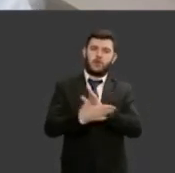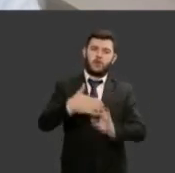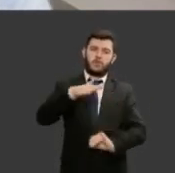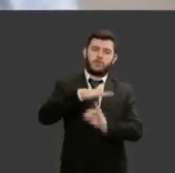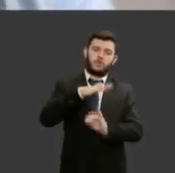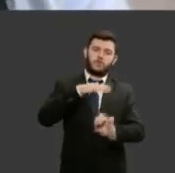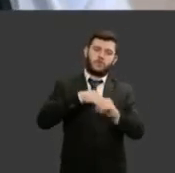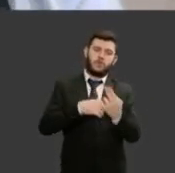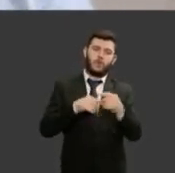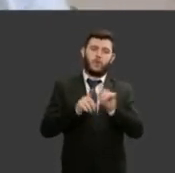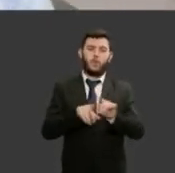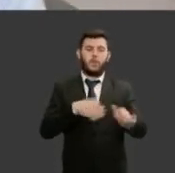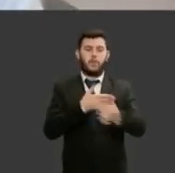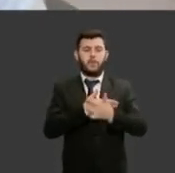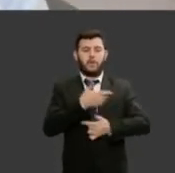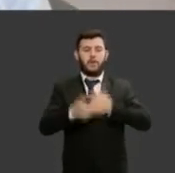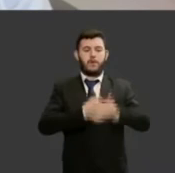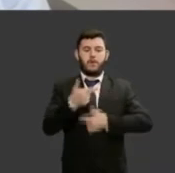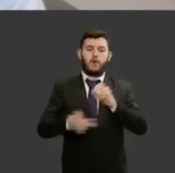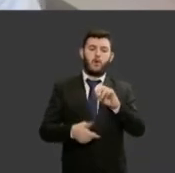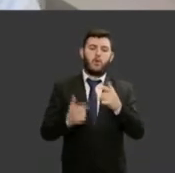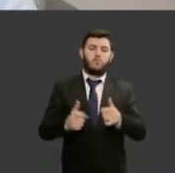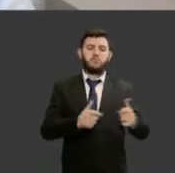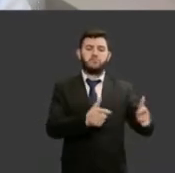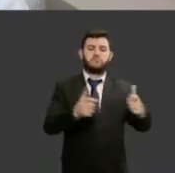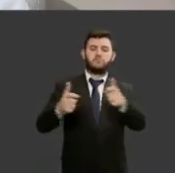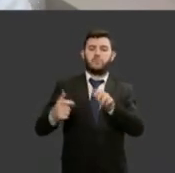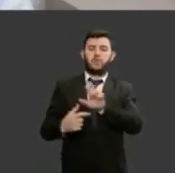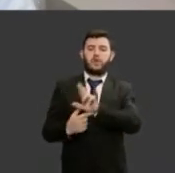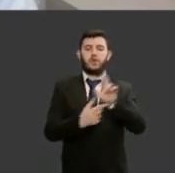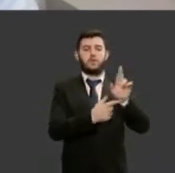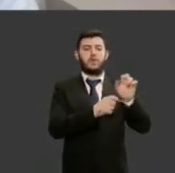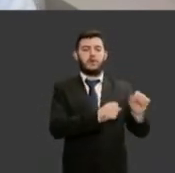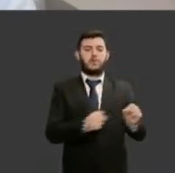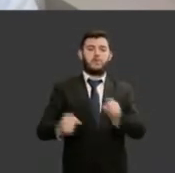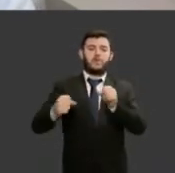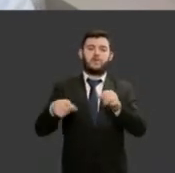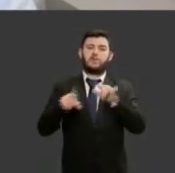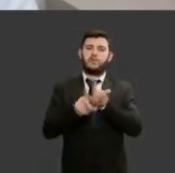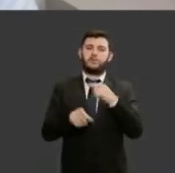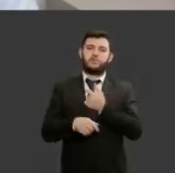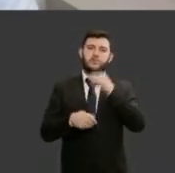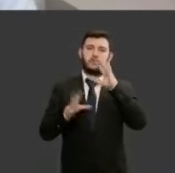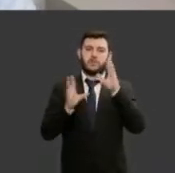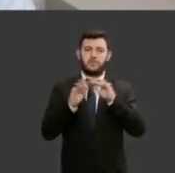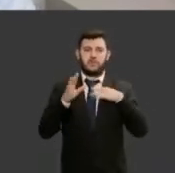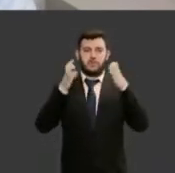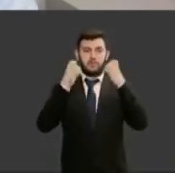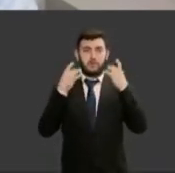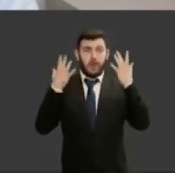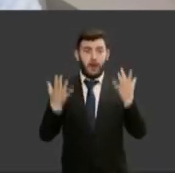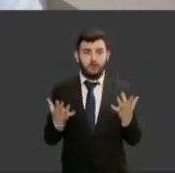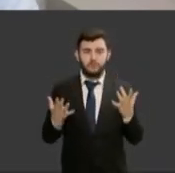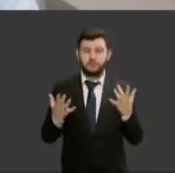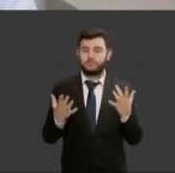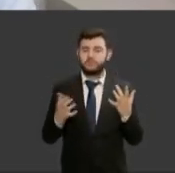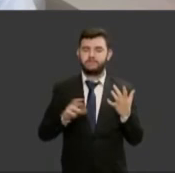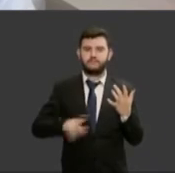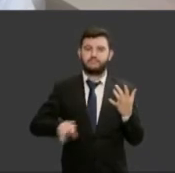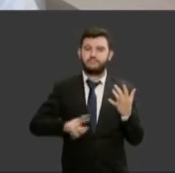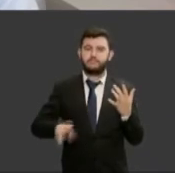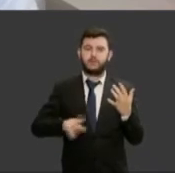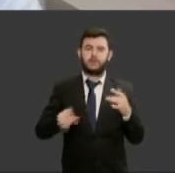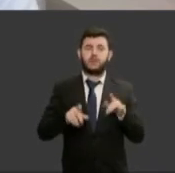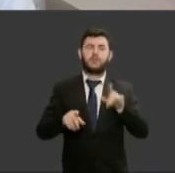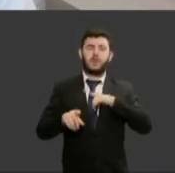algum de algum espaço de poder ele não é fácil para ninguém ninguém cede para ninguém ele é disputado